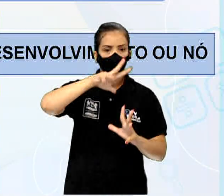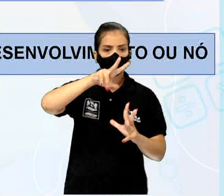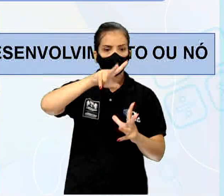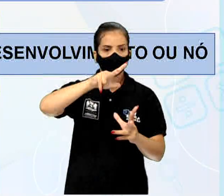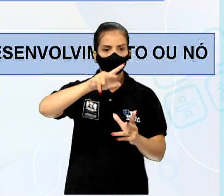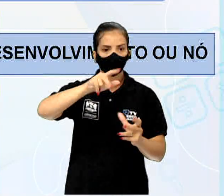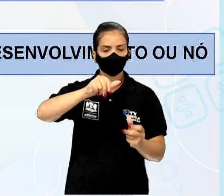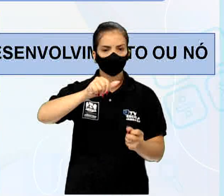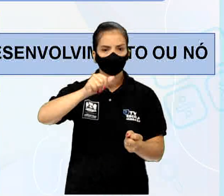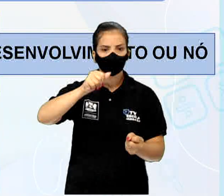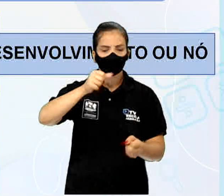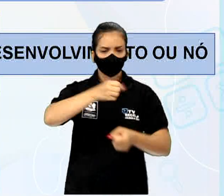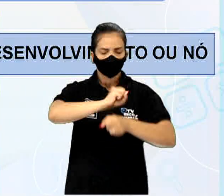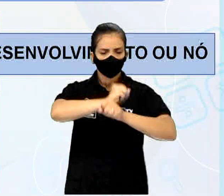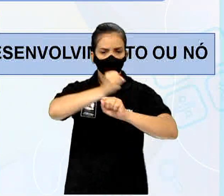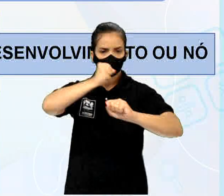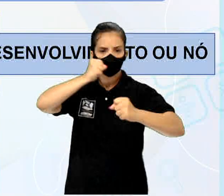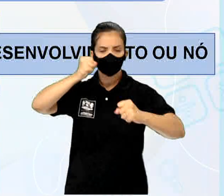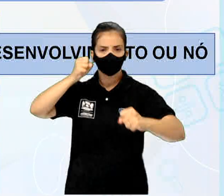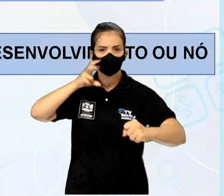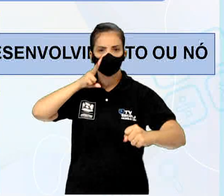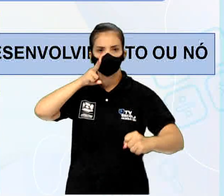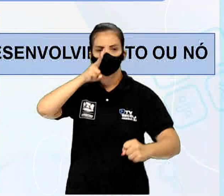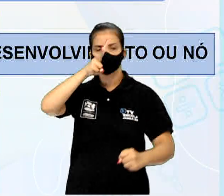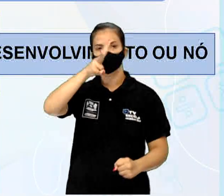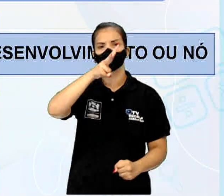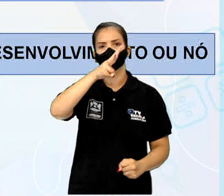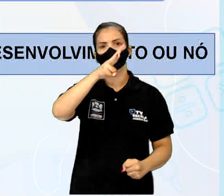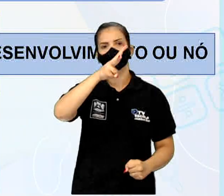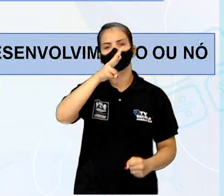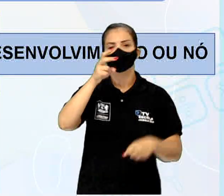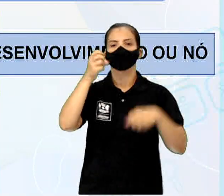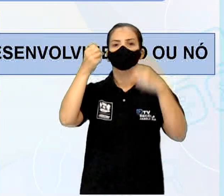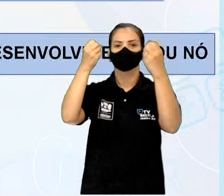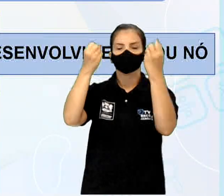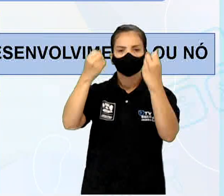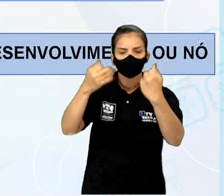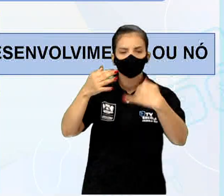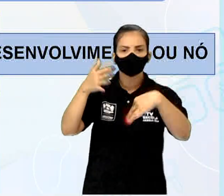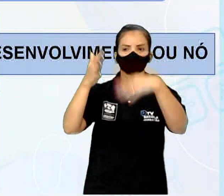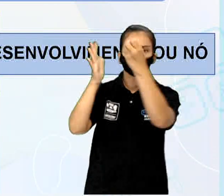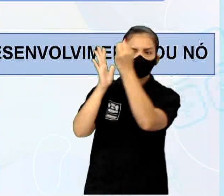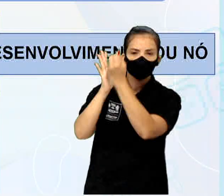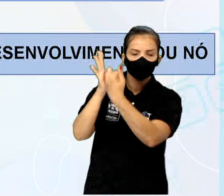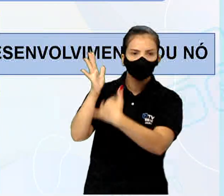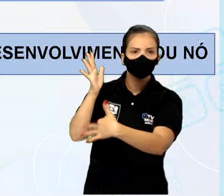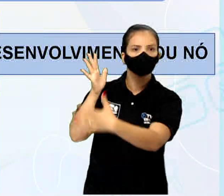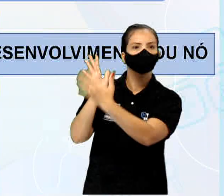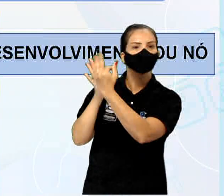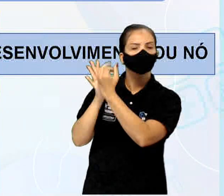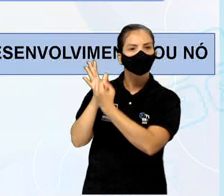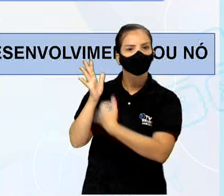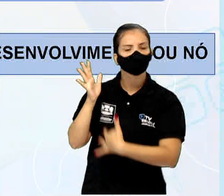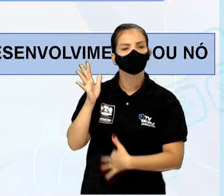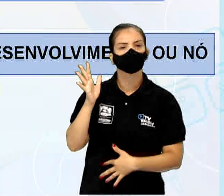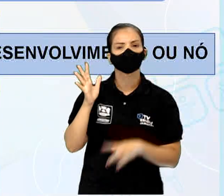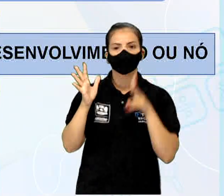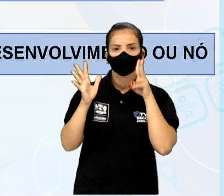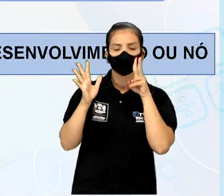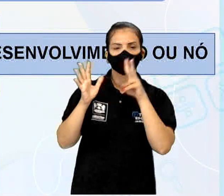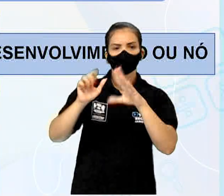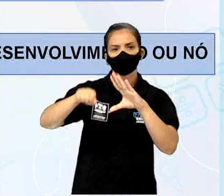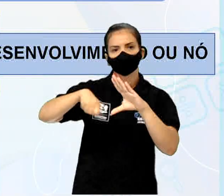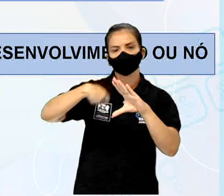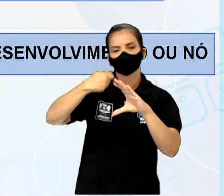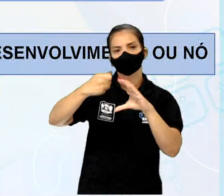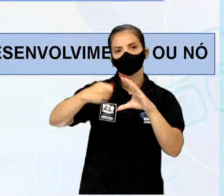resistente. Vejam só que ele vai descrevendo como foi feito o baobá. É aquilo que a gente viu no vídeo, né? Para